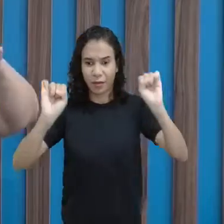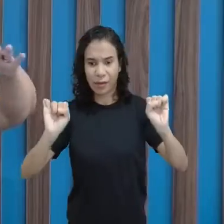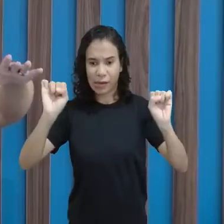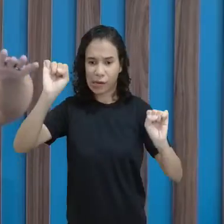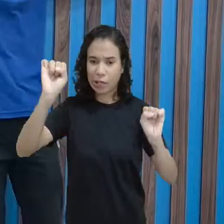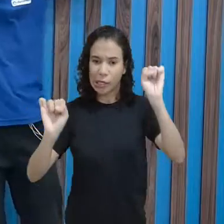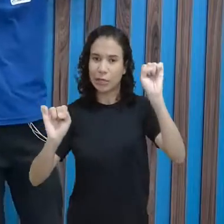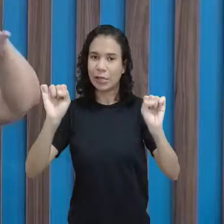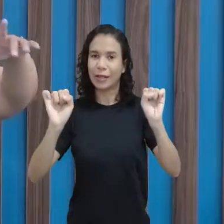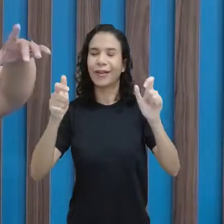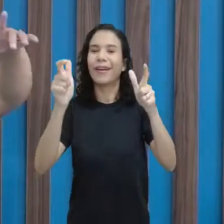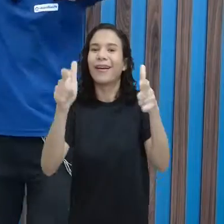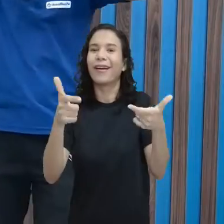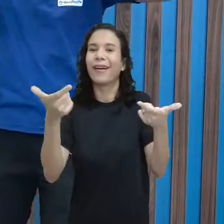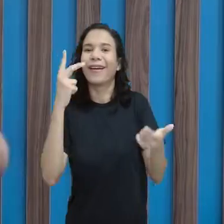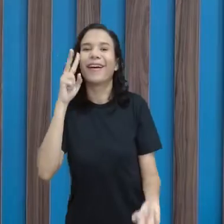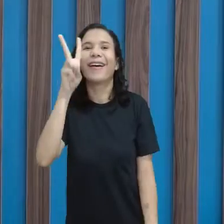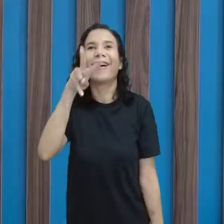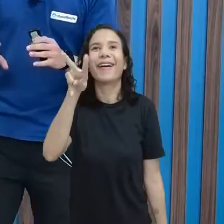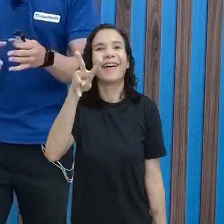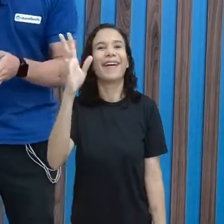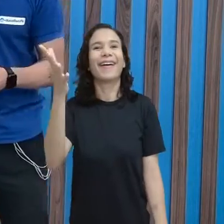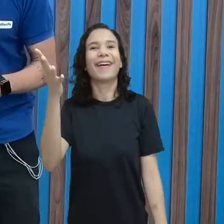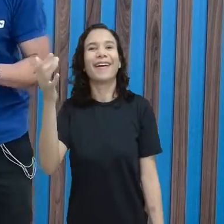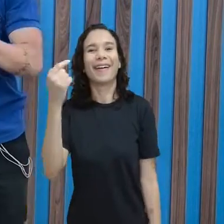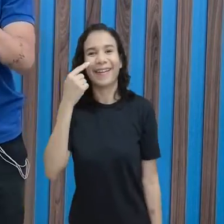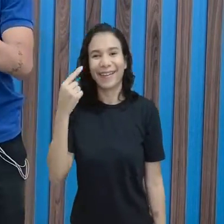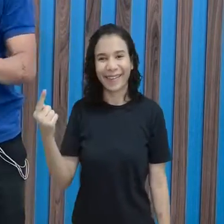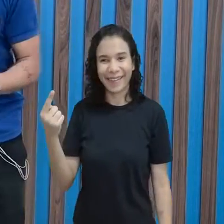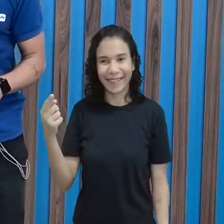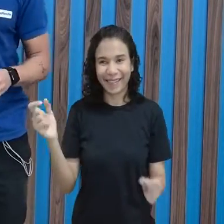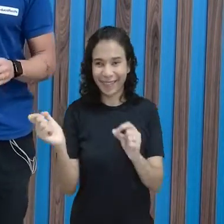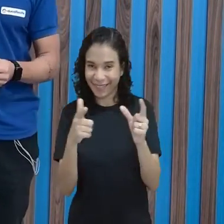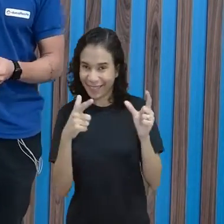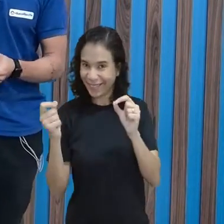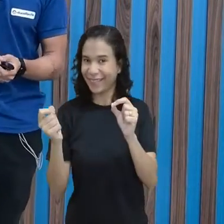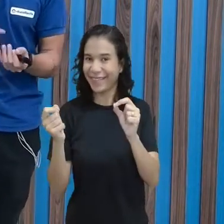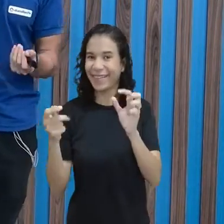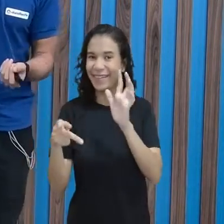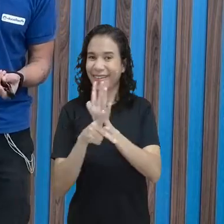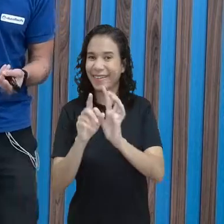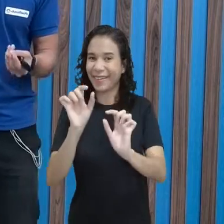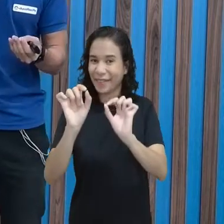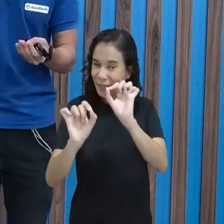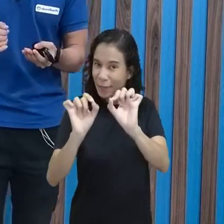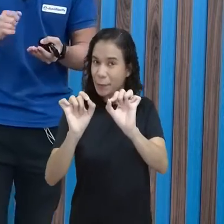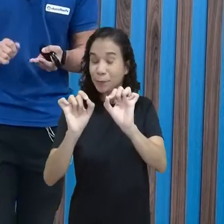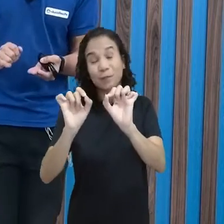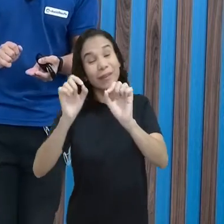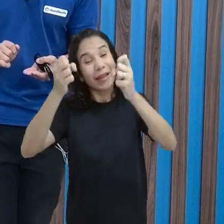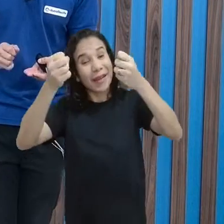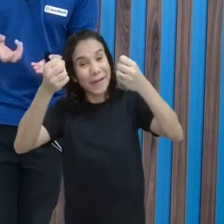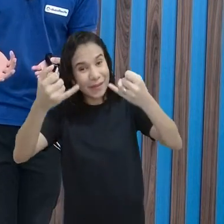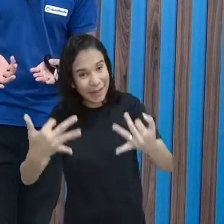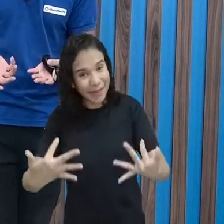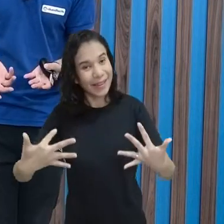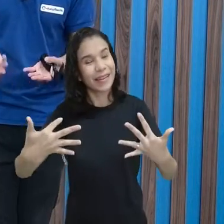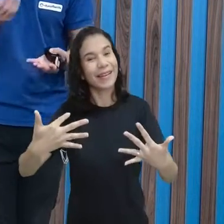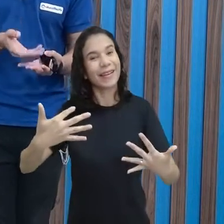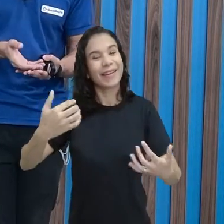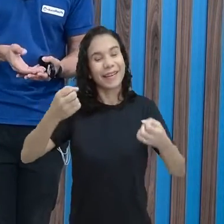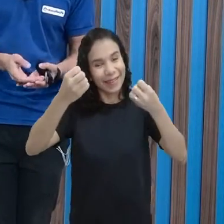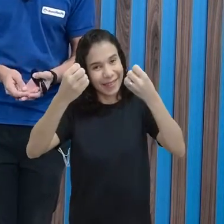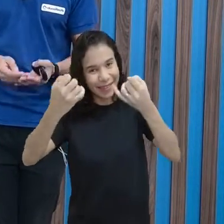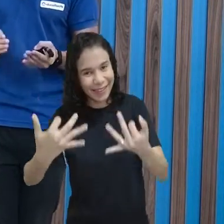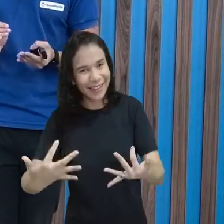alguém me desconfigurou. Mas é ótimo, vou passar aqui. Mas, ó, o que ele quis dizer, o que ele estava dizendo, na verdade, o ele quis dizer não, né?